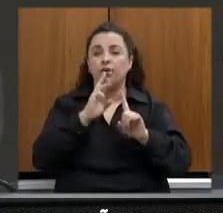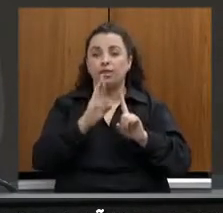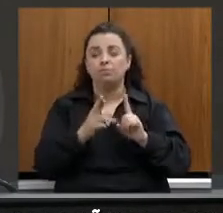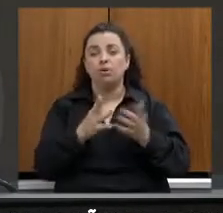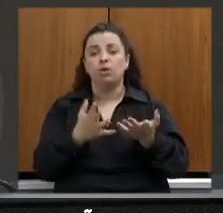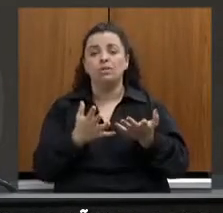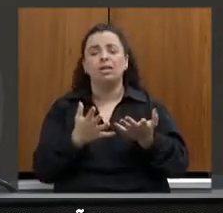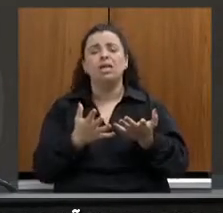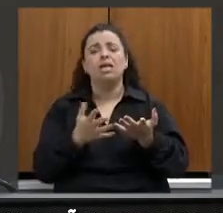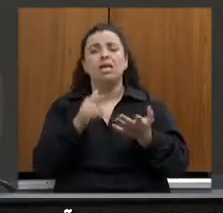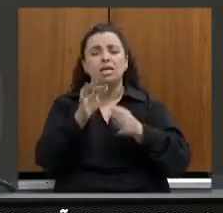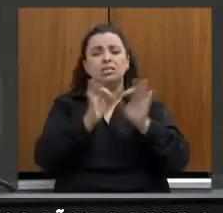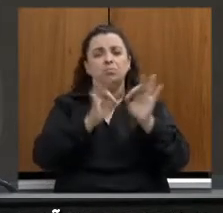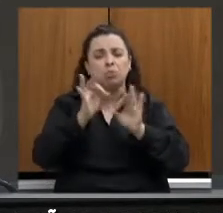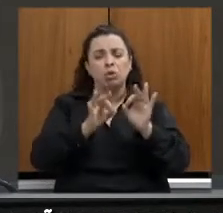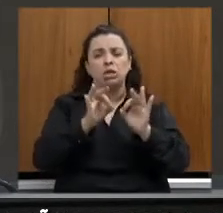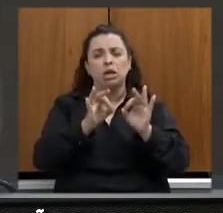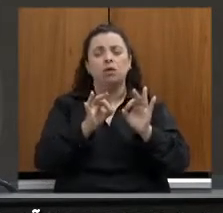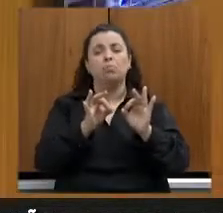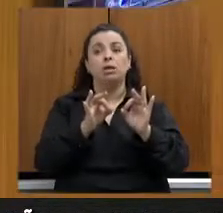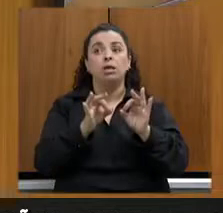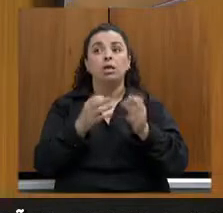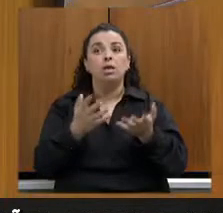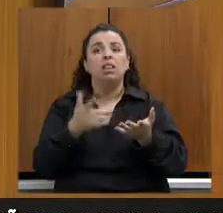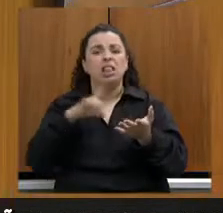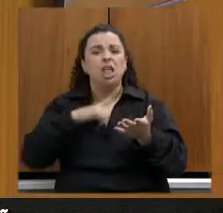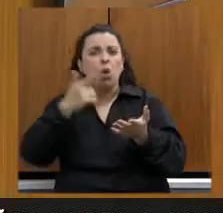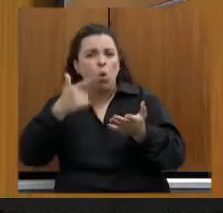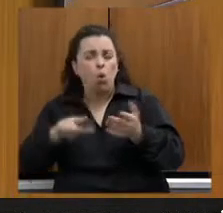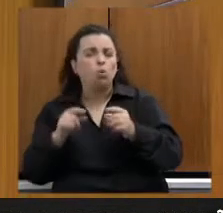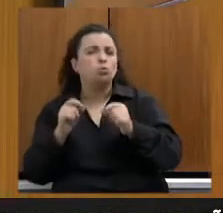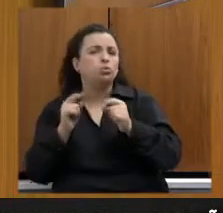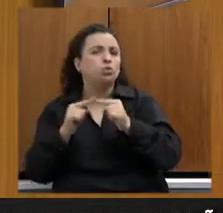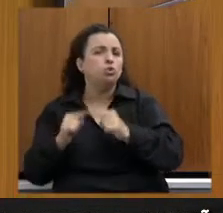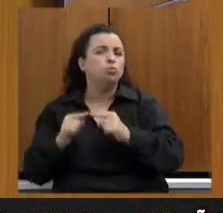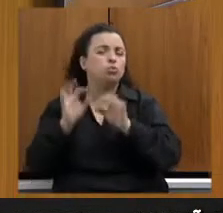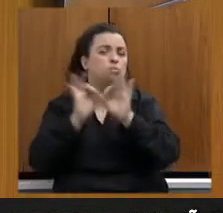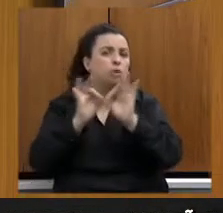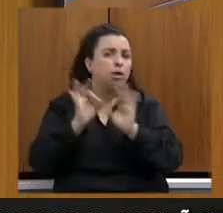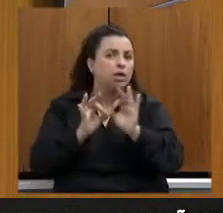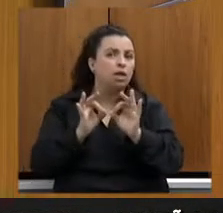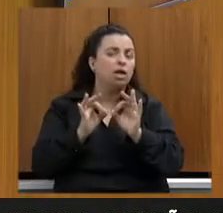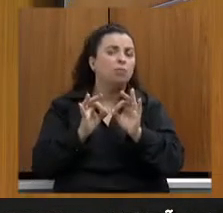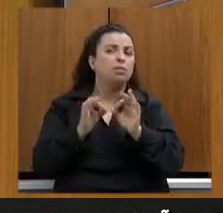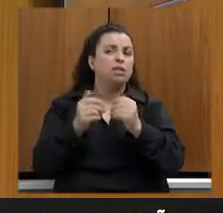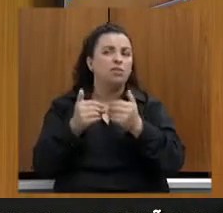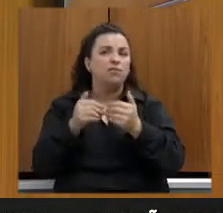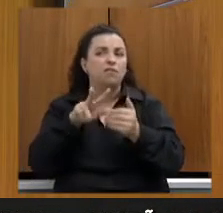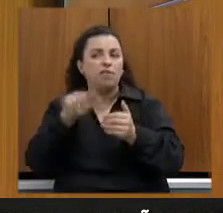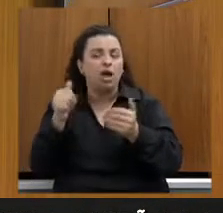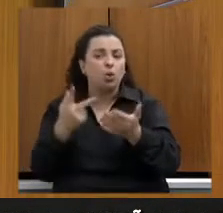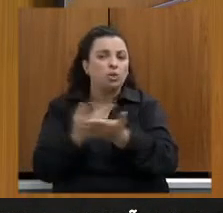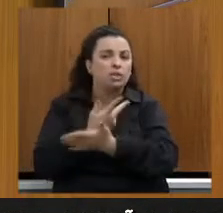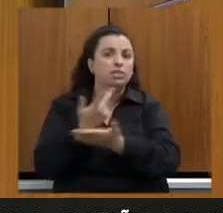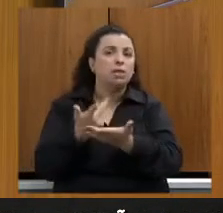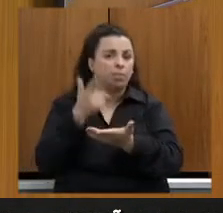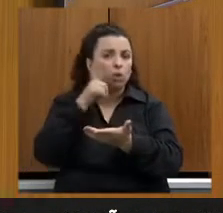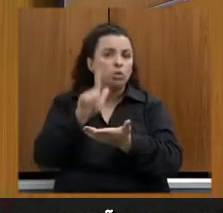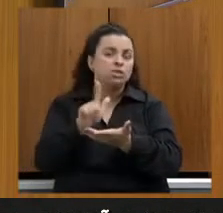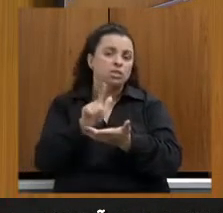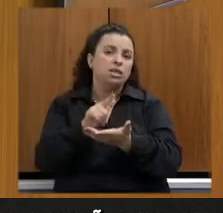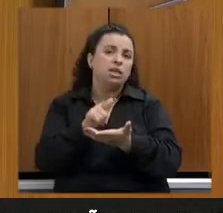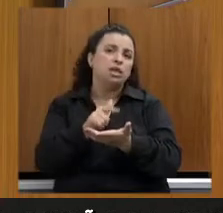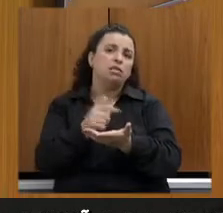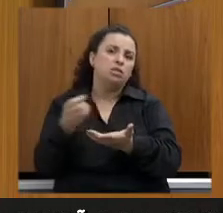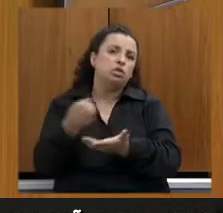Há outros programas também em instalação para que a gente possa seguir nesse ritmo de crescimento de empregos e transformação de vidas?